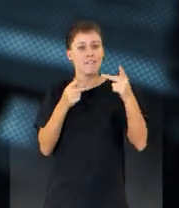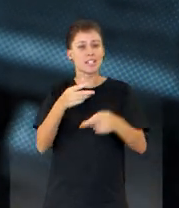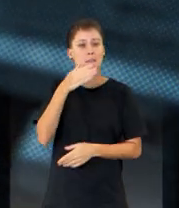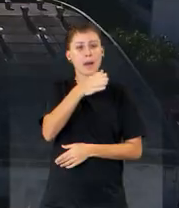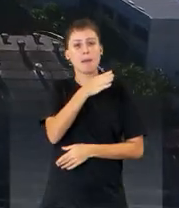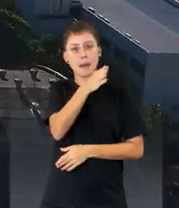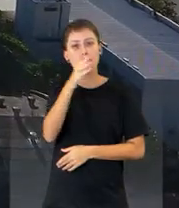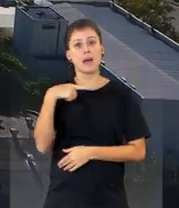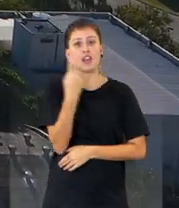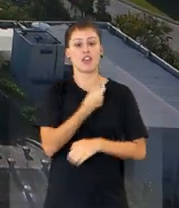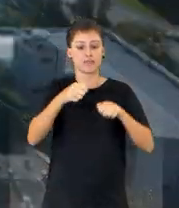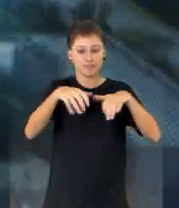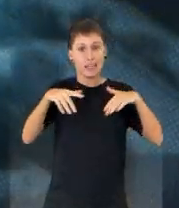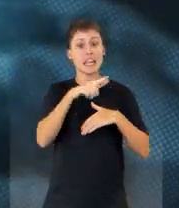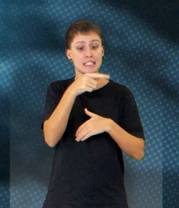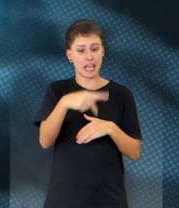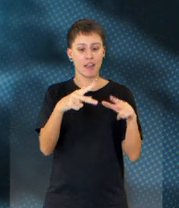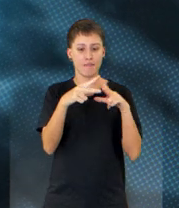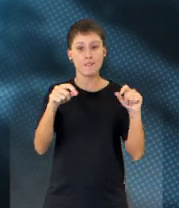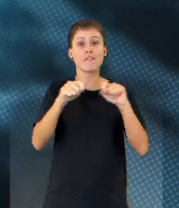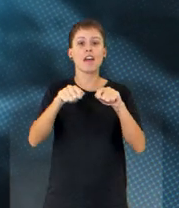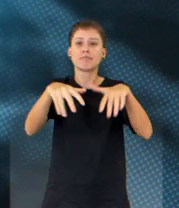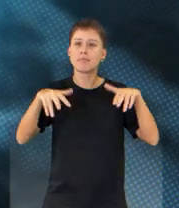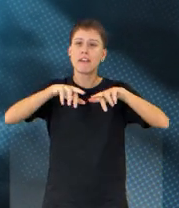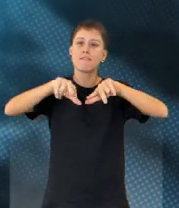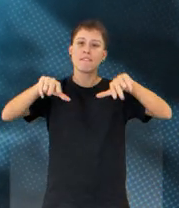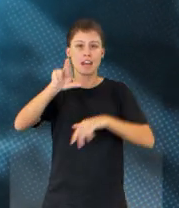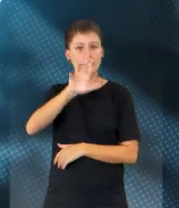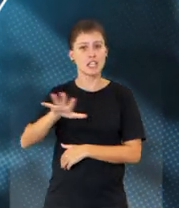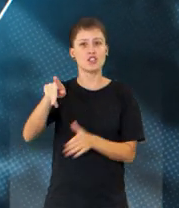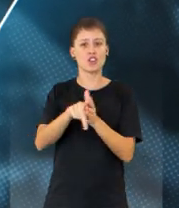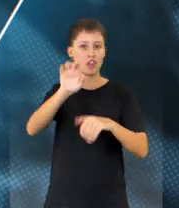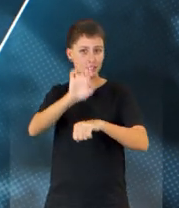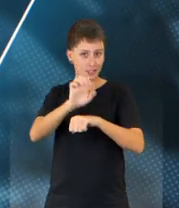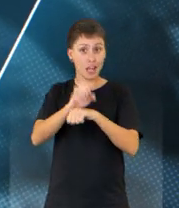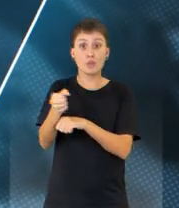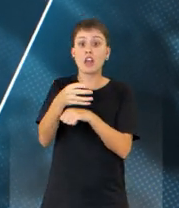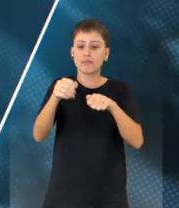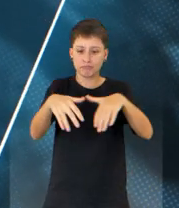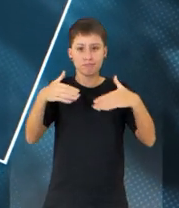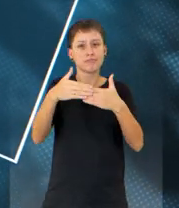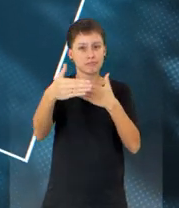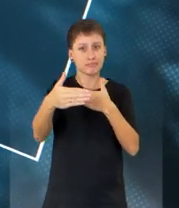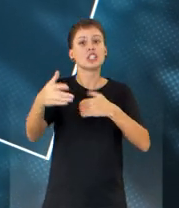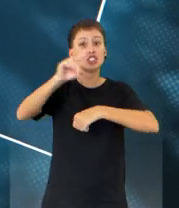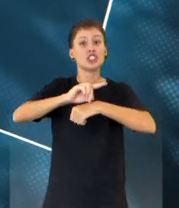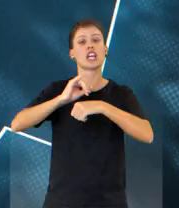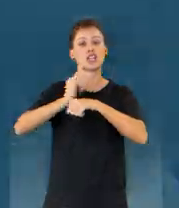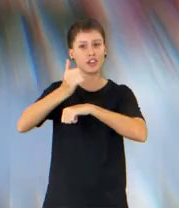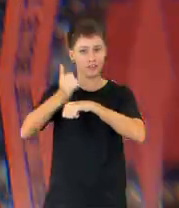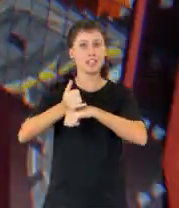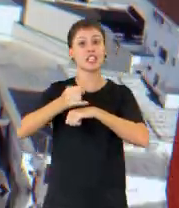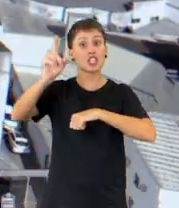Itinerante, o Parlamento sairá de Florianópolis e realizará sessões em várias partes do Estado. A nova sessão acontece em